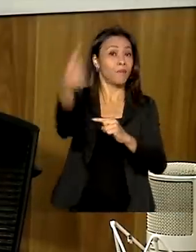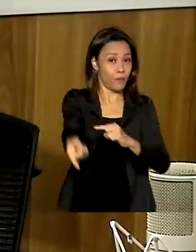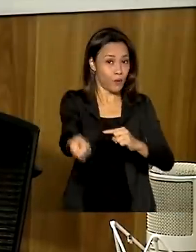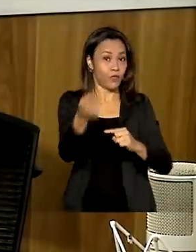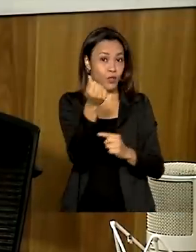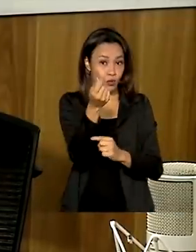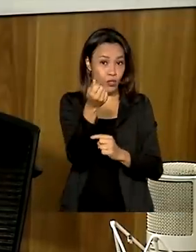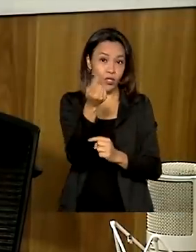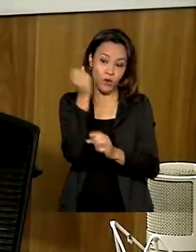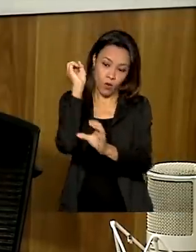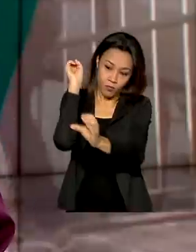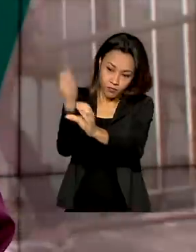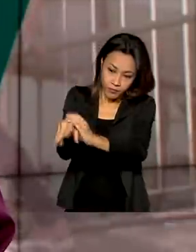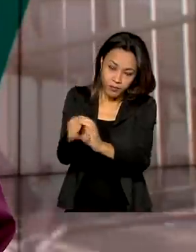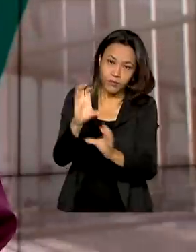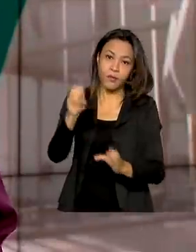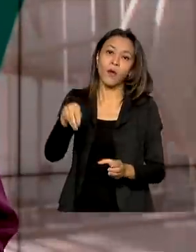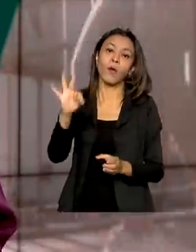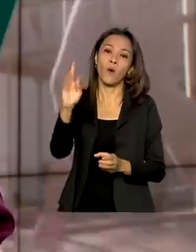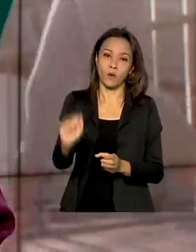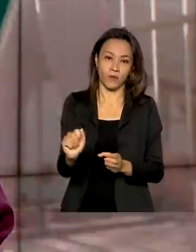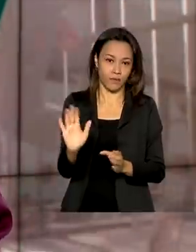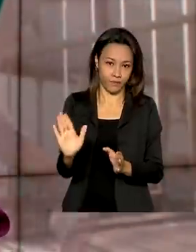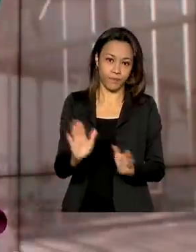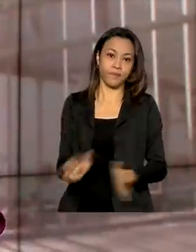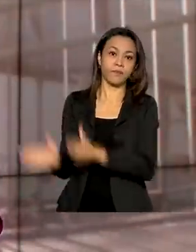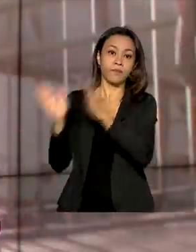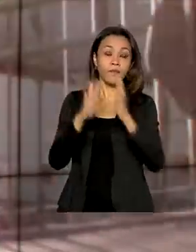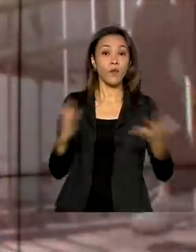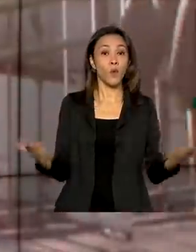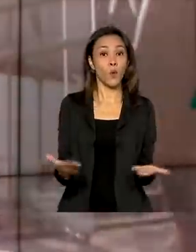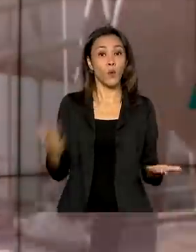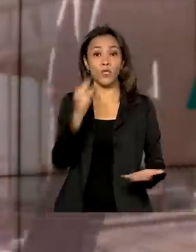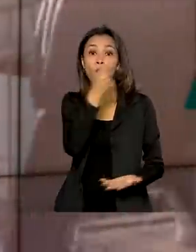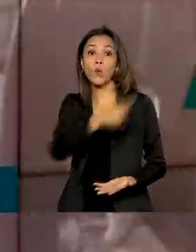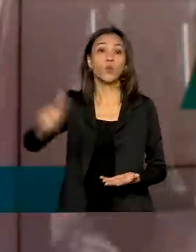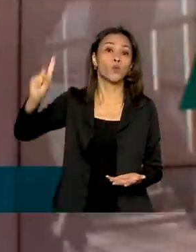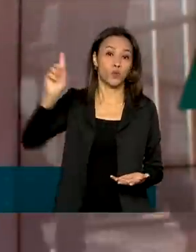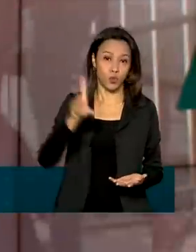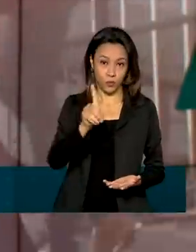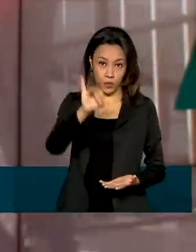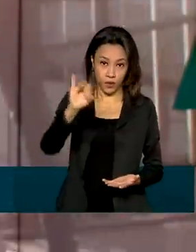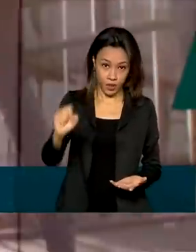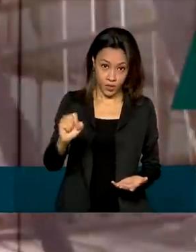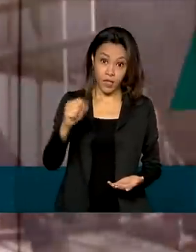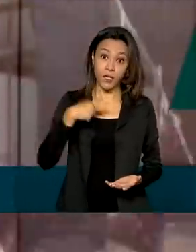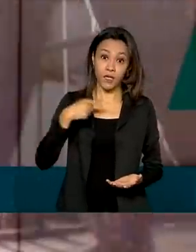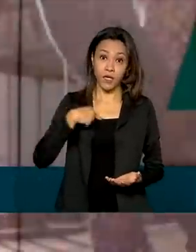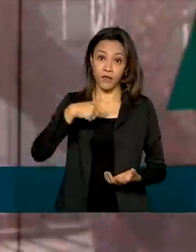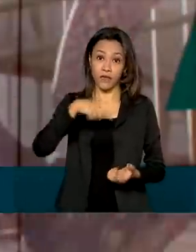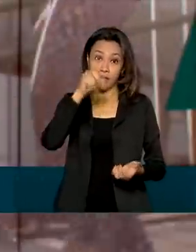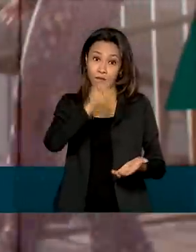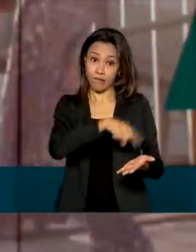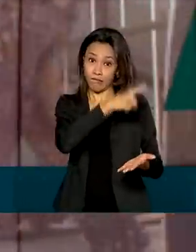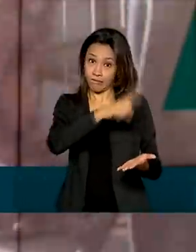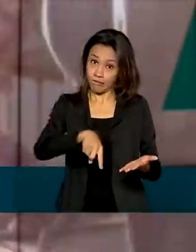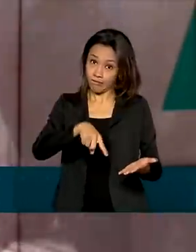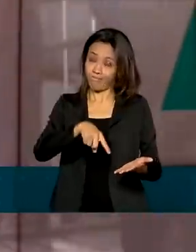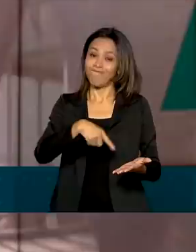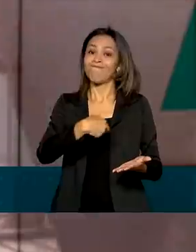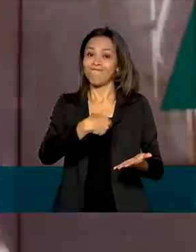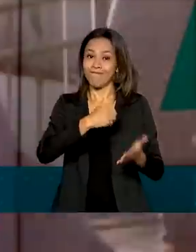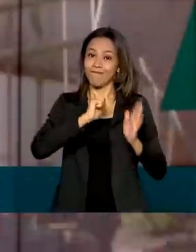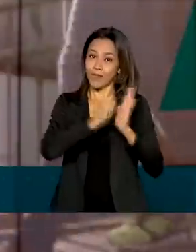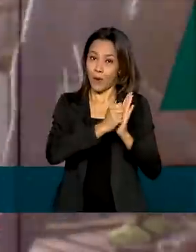depositado na sua conta. E hoje é o último dia para quem teve o auxílio emergencial negado fazer a contestação.